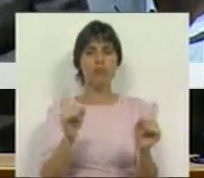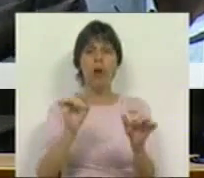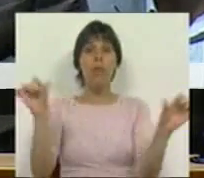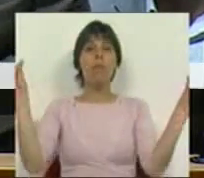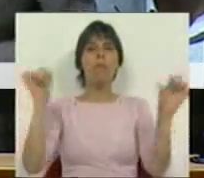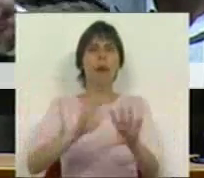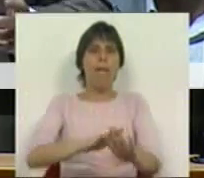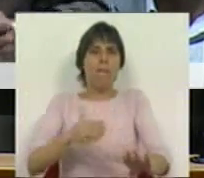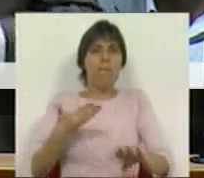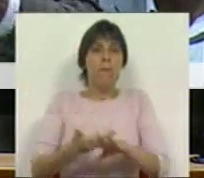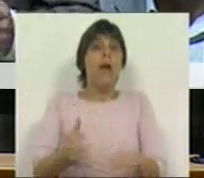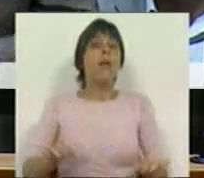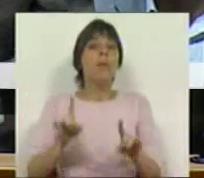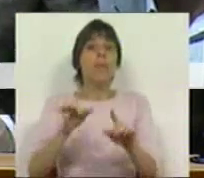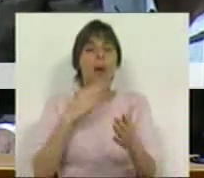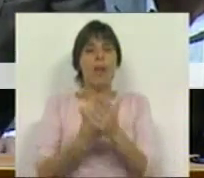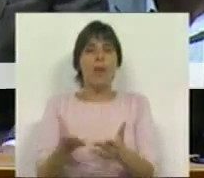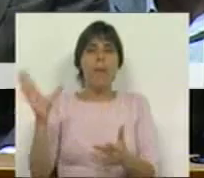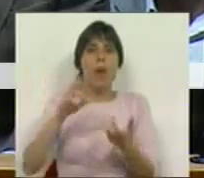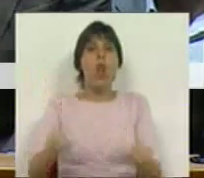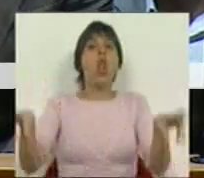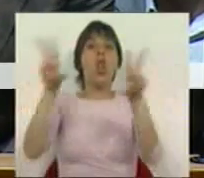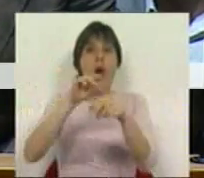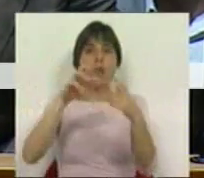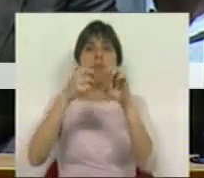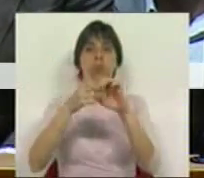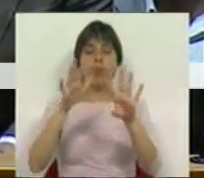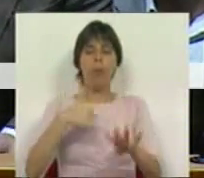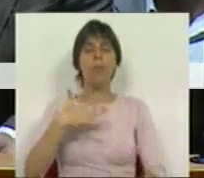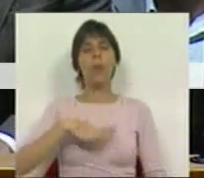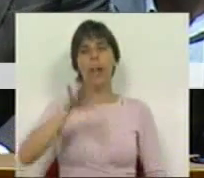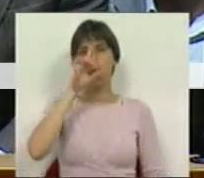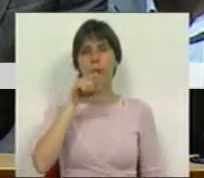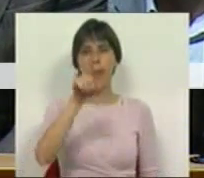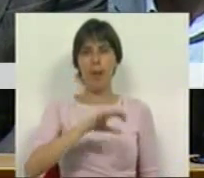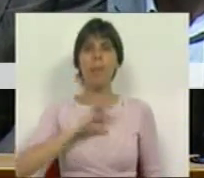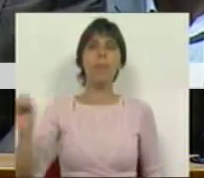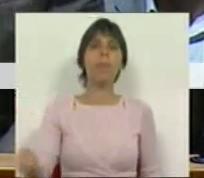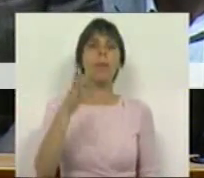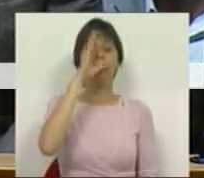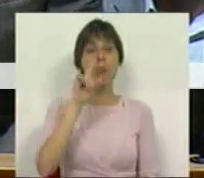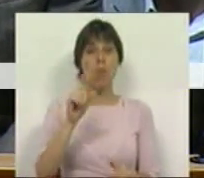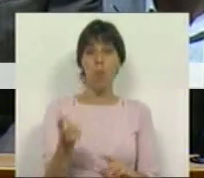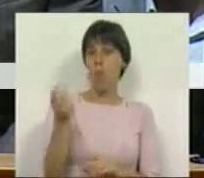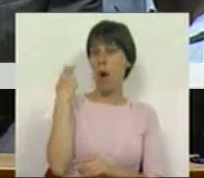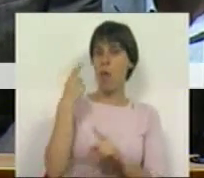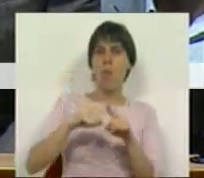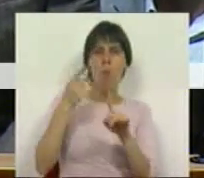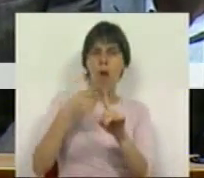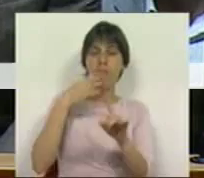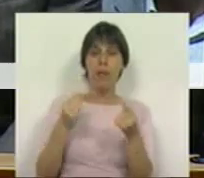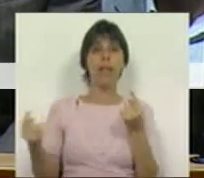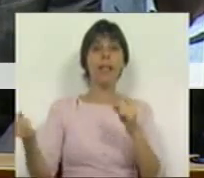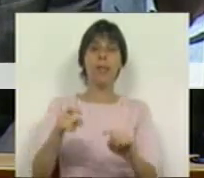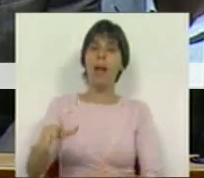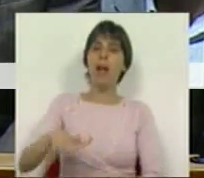Agravou-nos a todos e, pior que isso, criou novos problemas. Eu gostava de lhe lembrar, Sr. Primeiro-Ministro, há um ano, há um ano, no